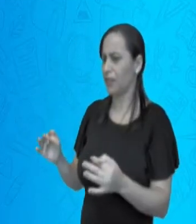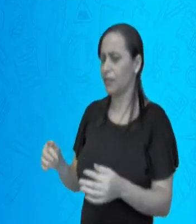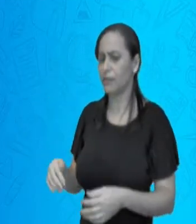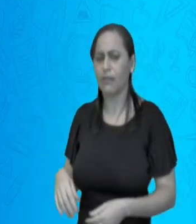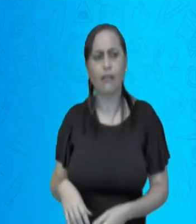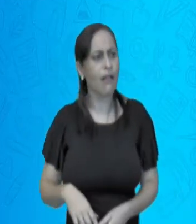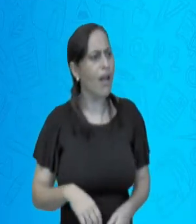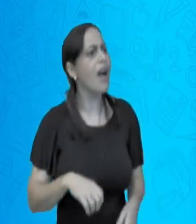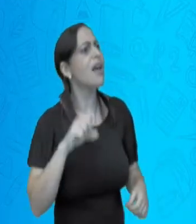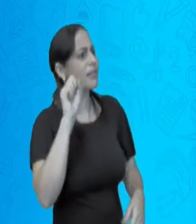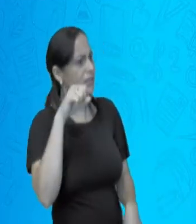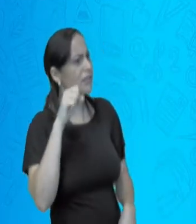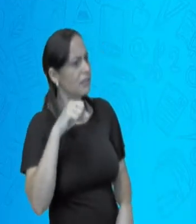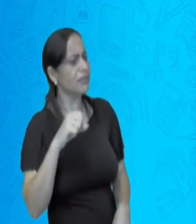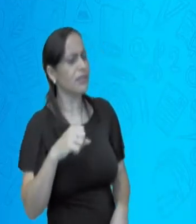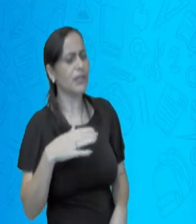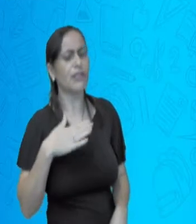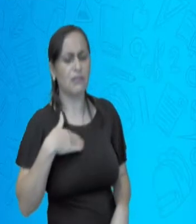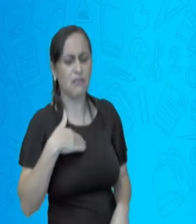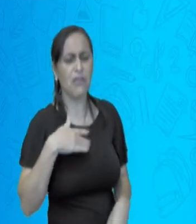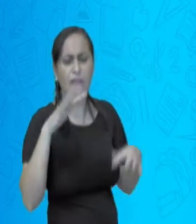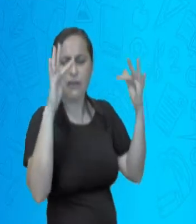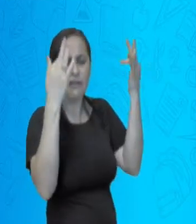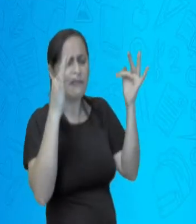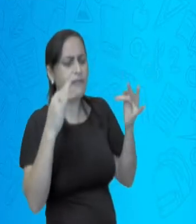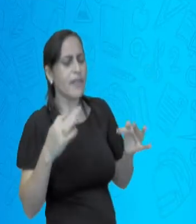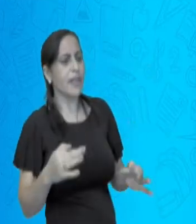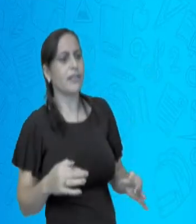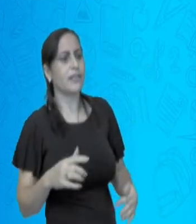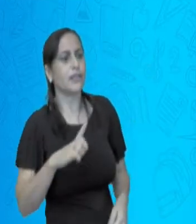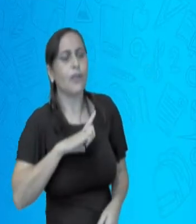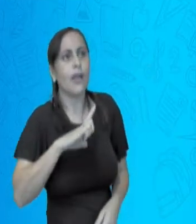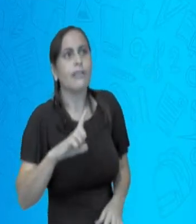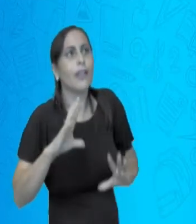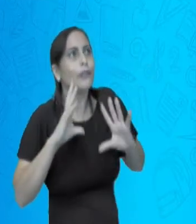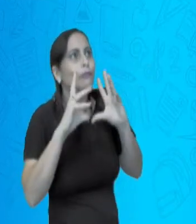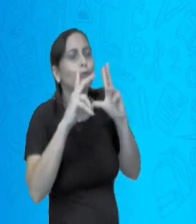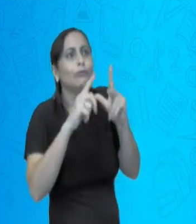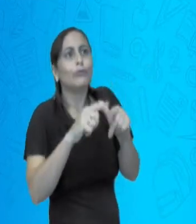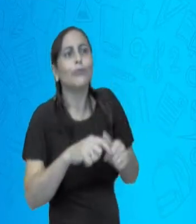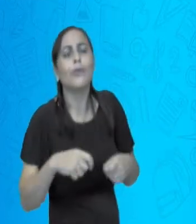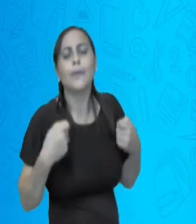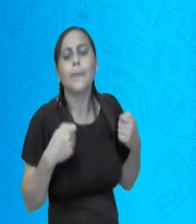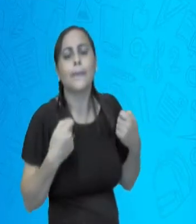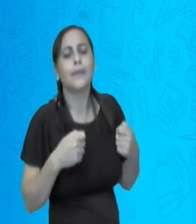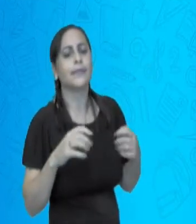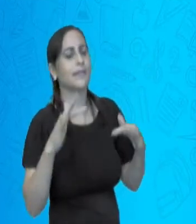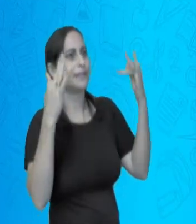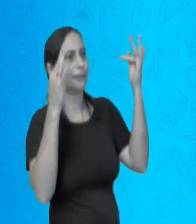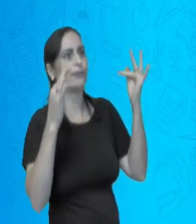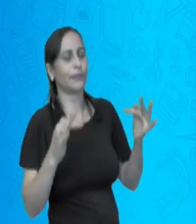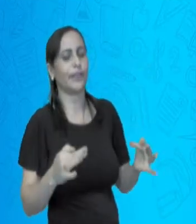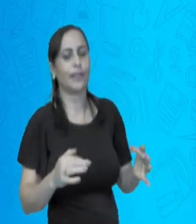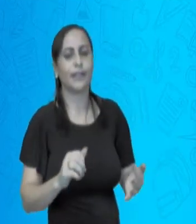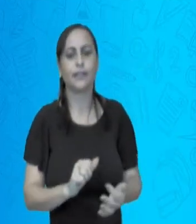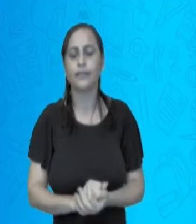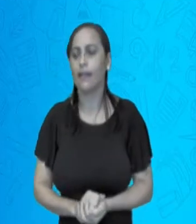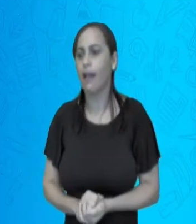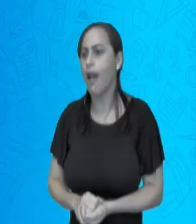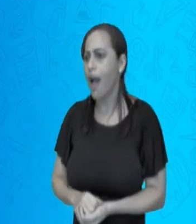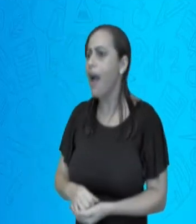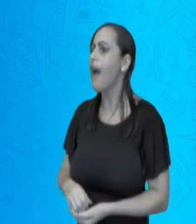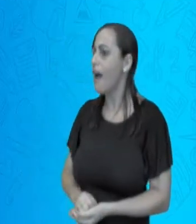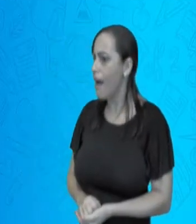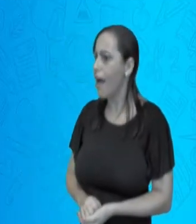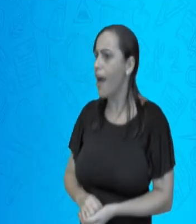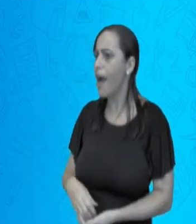claro, sou muito feliz, tenho tudo o que preciso para ser feliz. Ele falou, ah é, então agora adivinha essa,